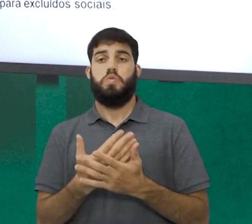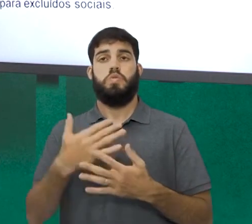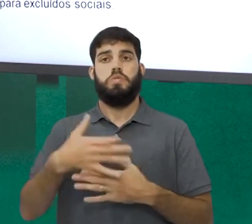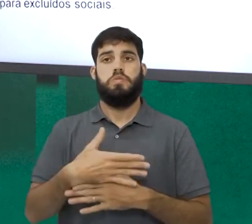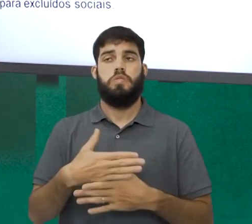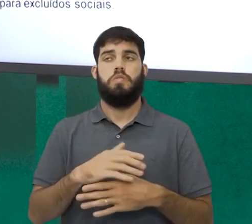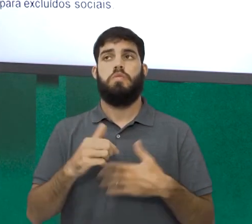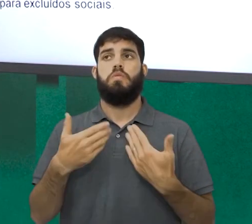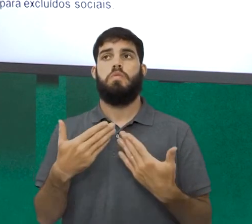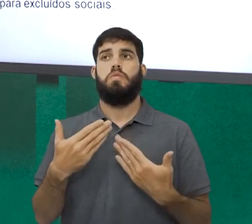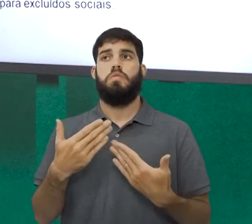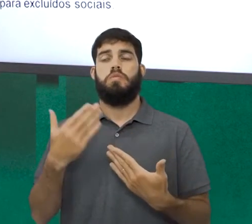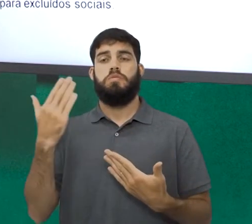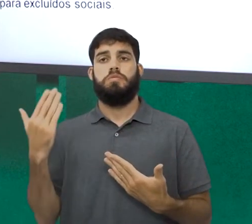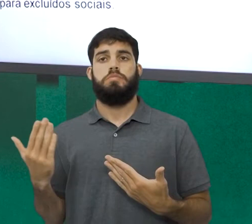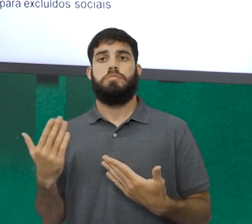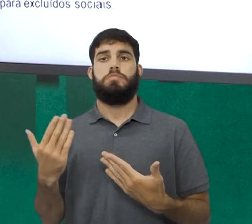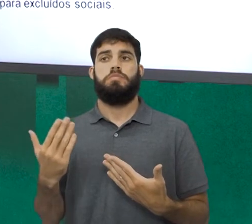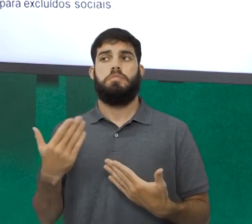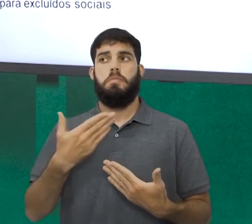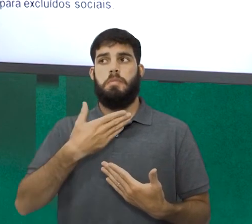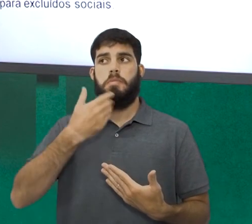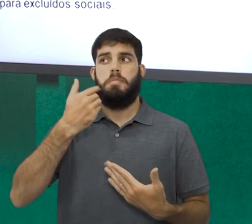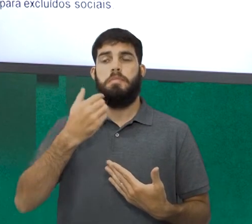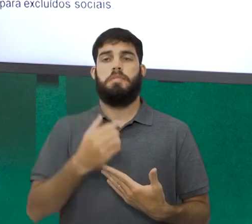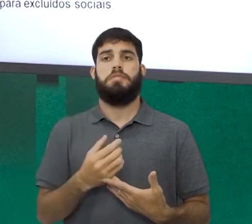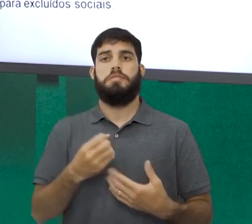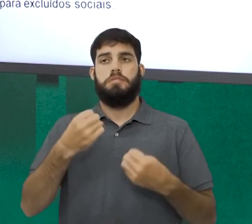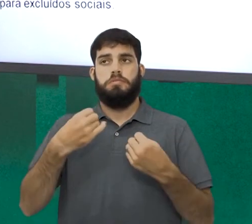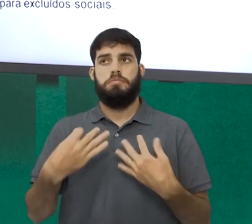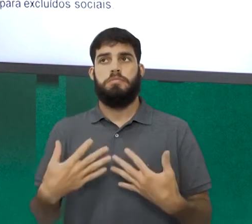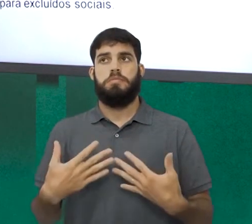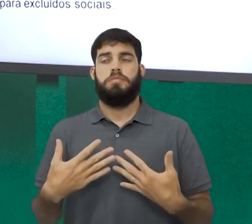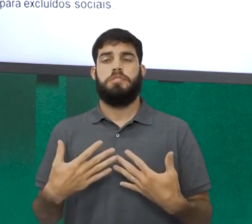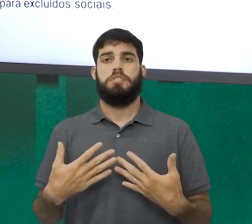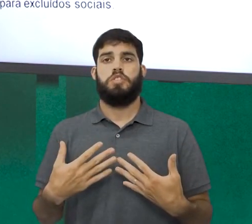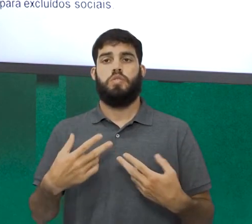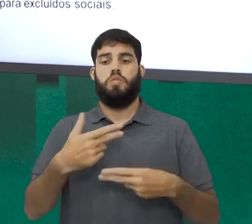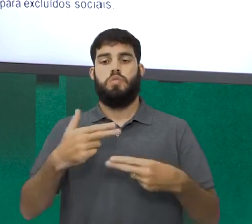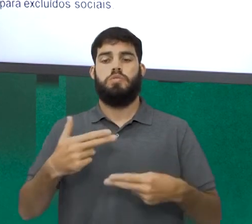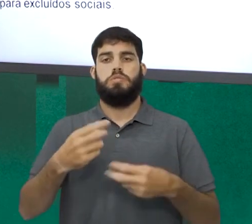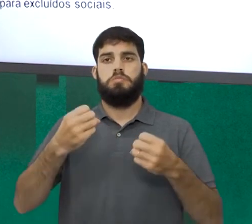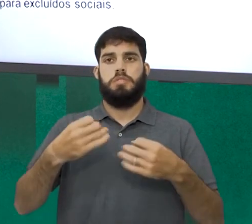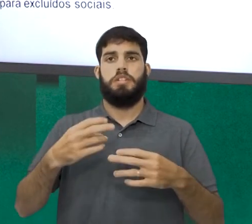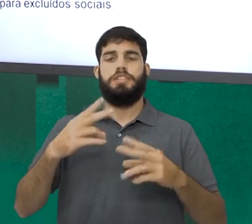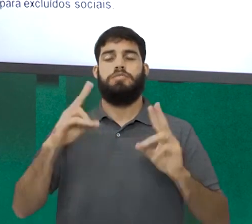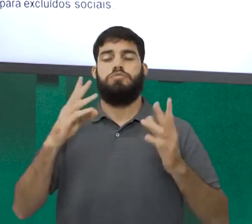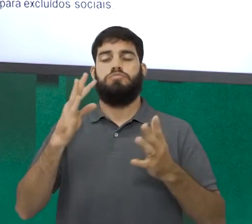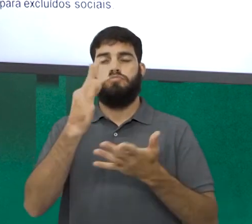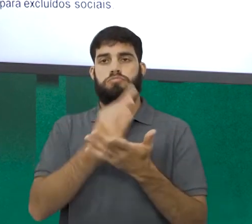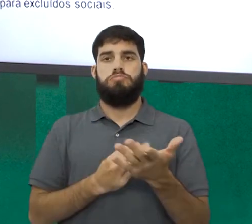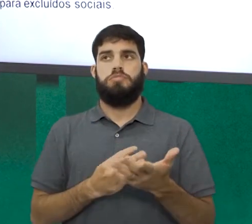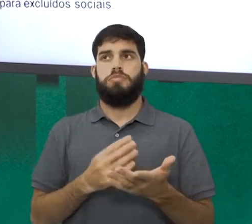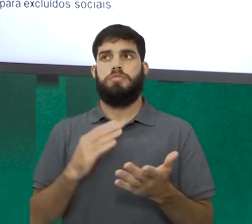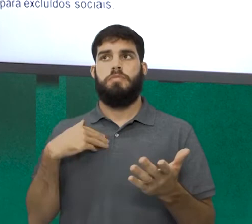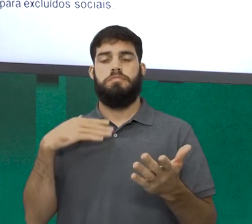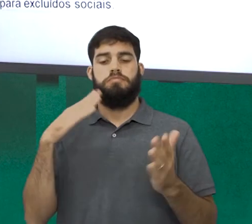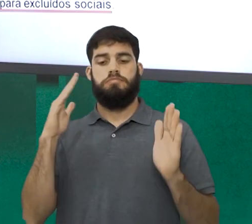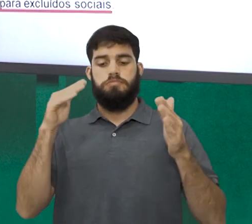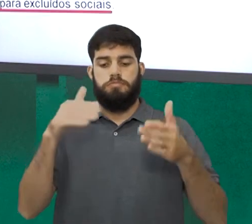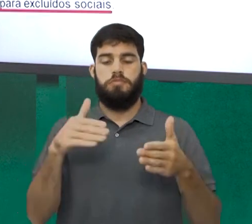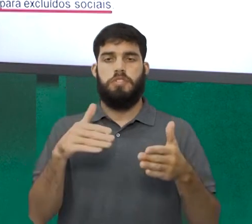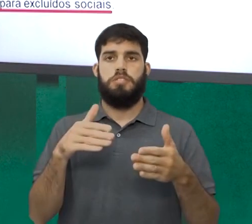cidades, qual das alternativas a seguir melhor espelha os aspectos mencionados no texto? Vamos direto à resposta?